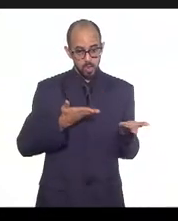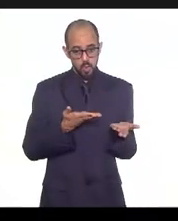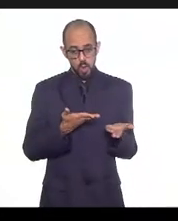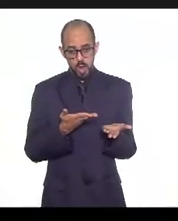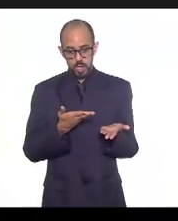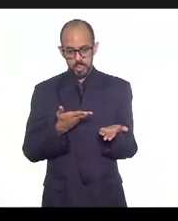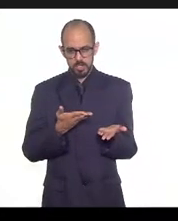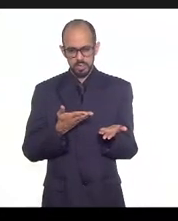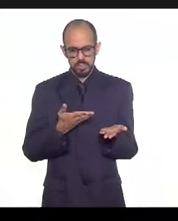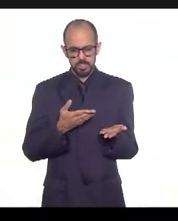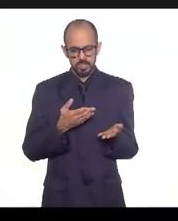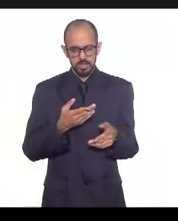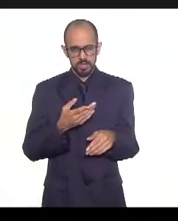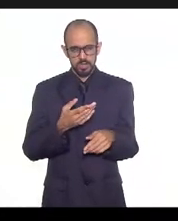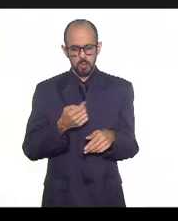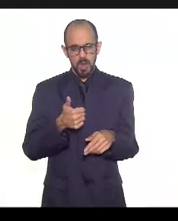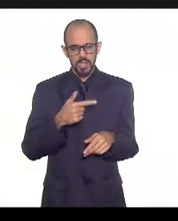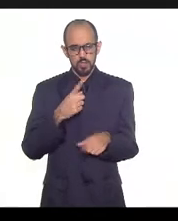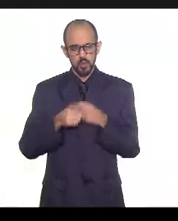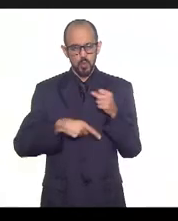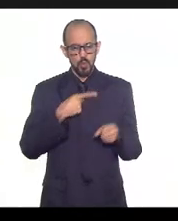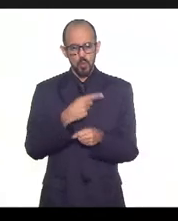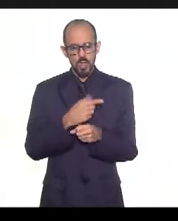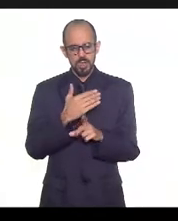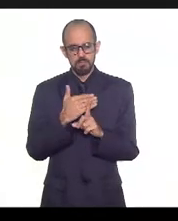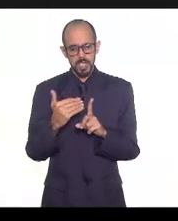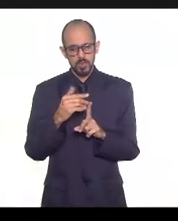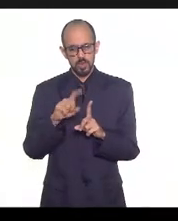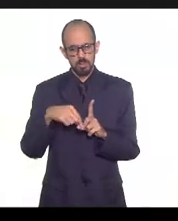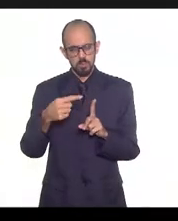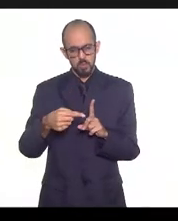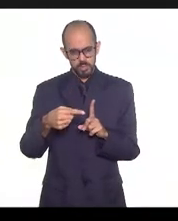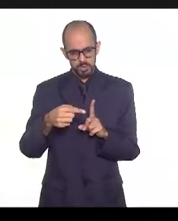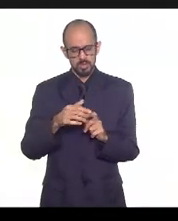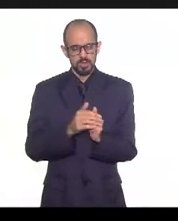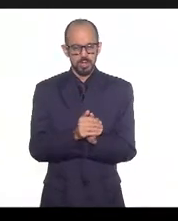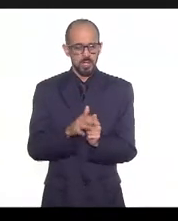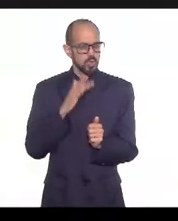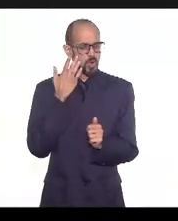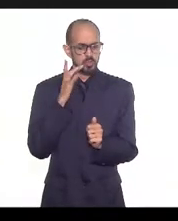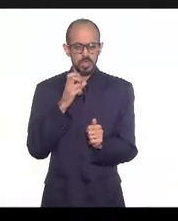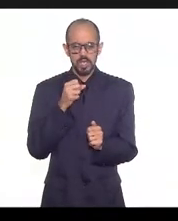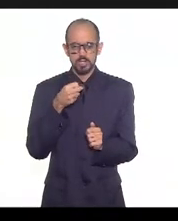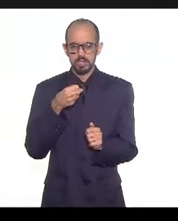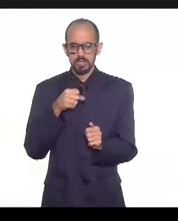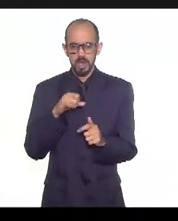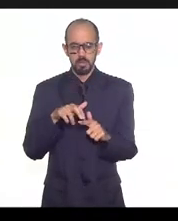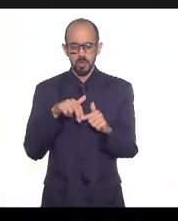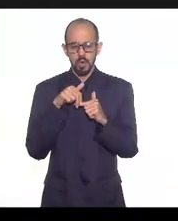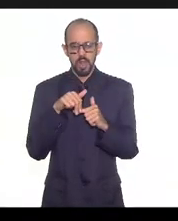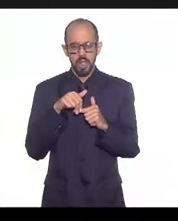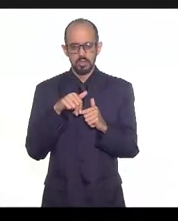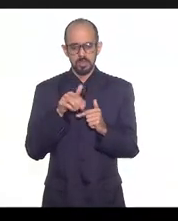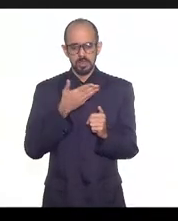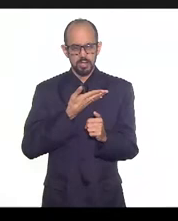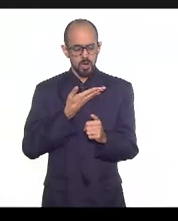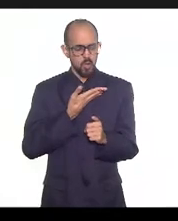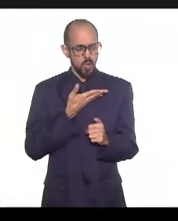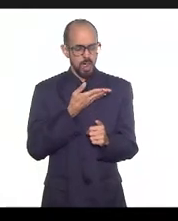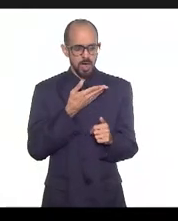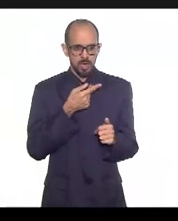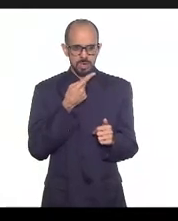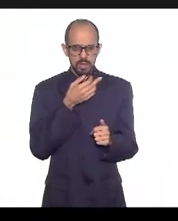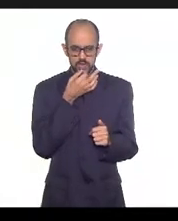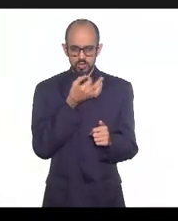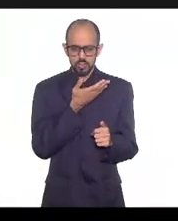mais quase um ano e meio depois, alguma, quer dizer, não sei se é específico dessa colega que fez essa prescrição, que é